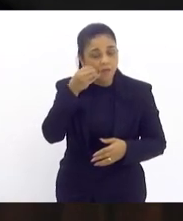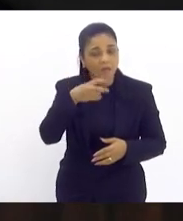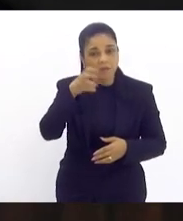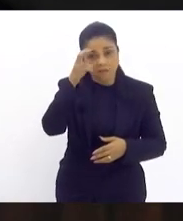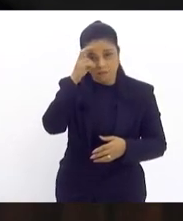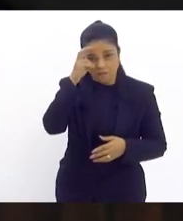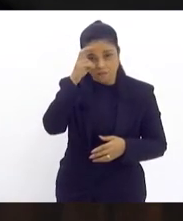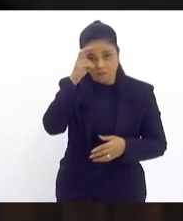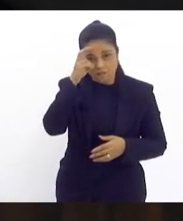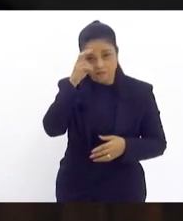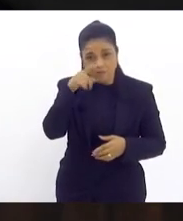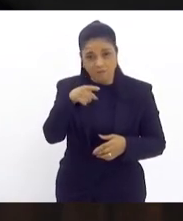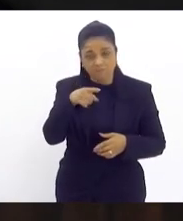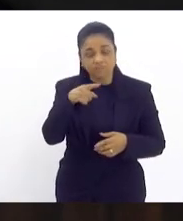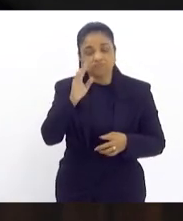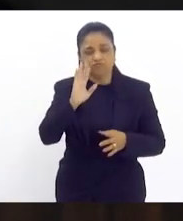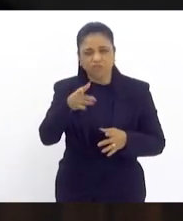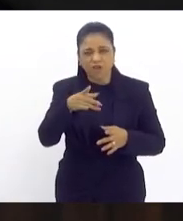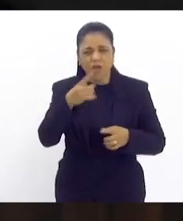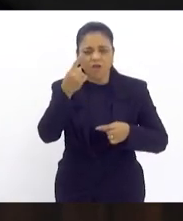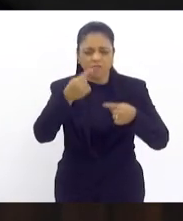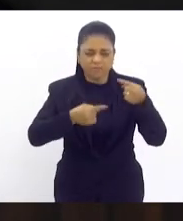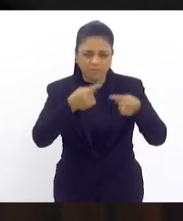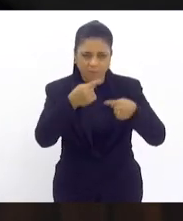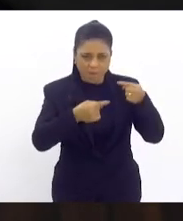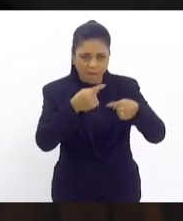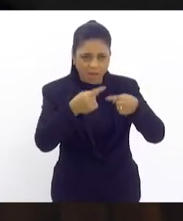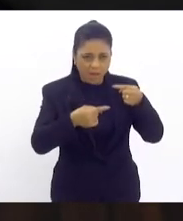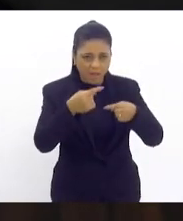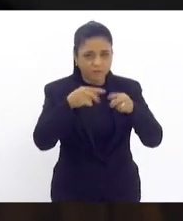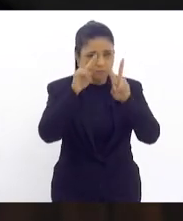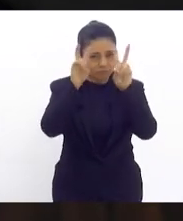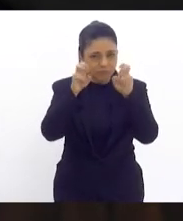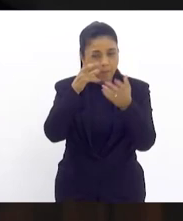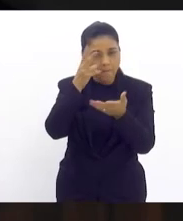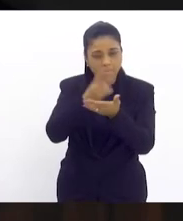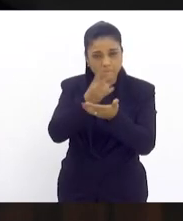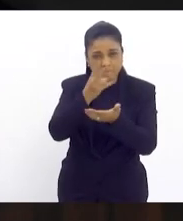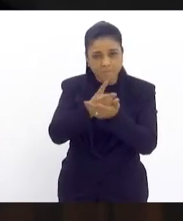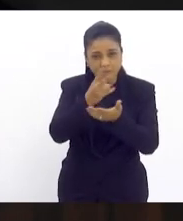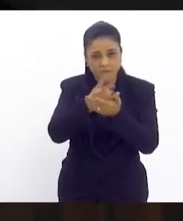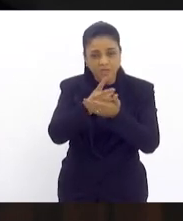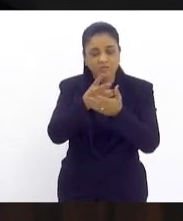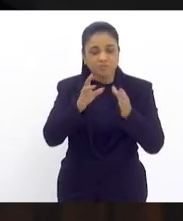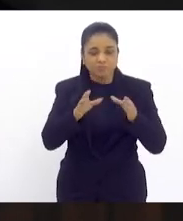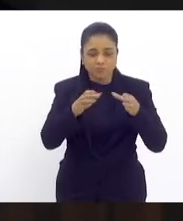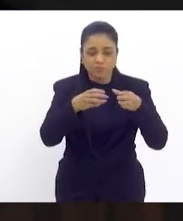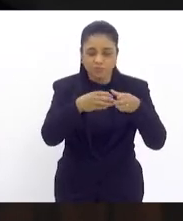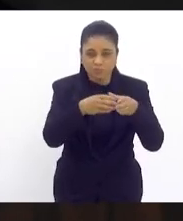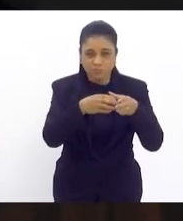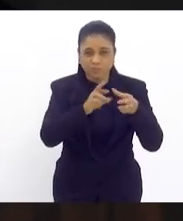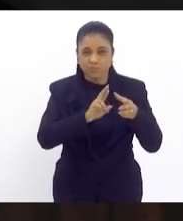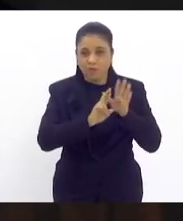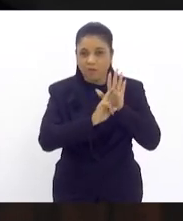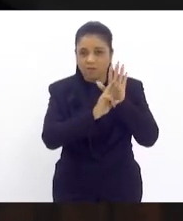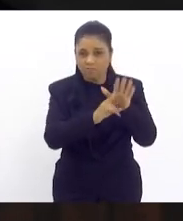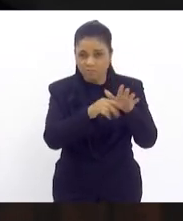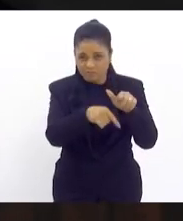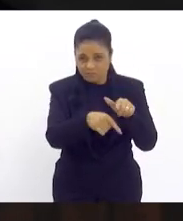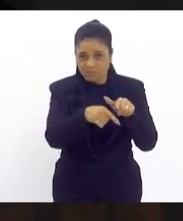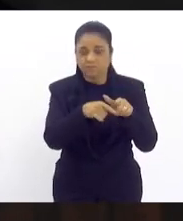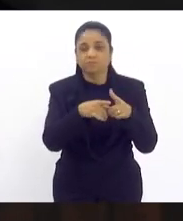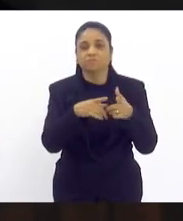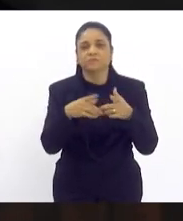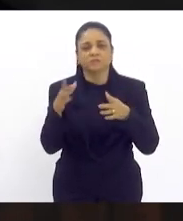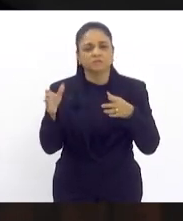mais do que debatido, né, deputado Luiz Paula, a questão das frentes a trazer, vou pedir para fazer uma publicação para ver se a gente